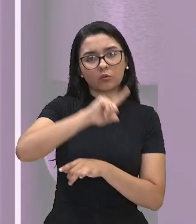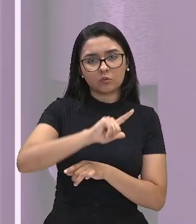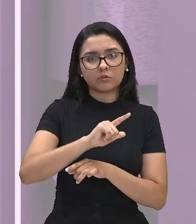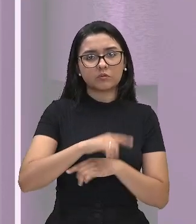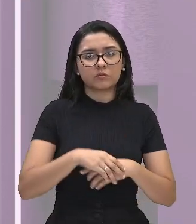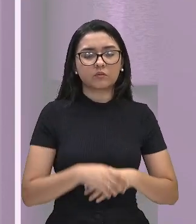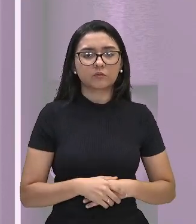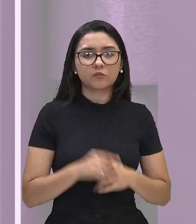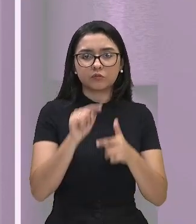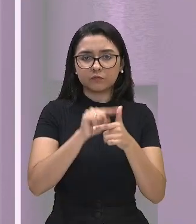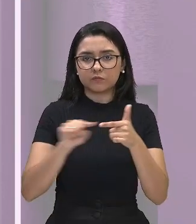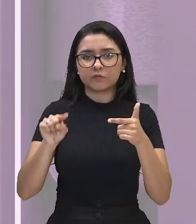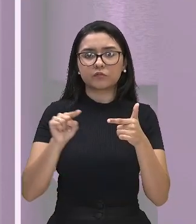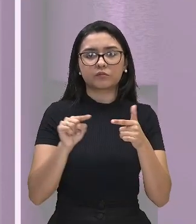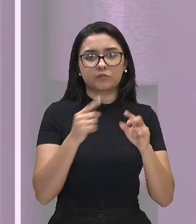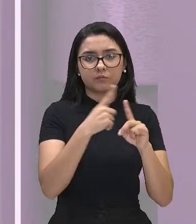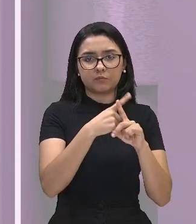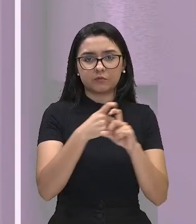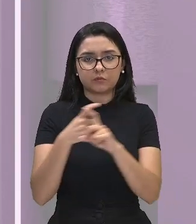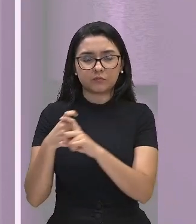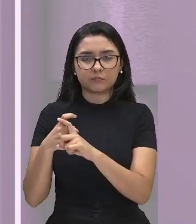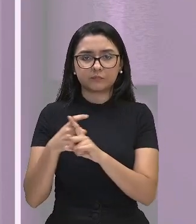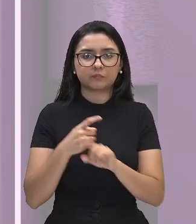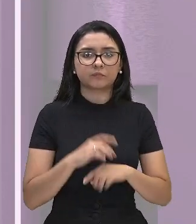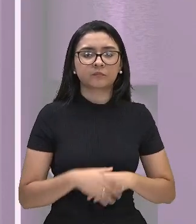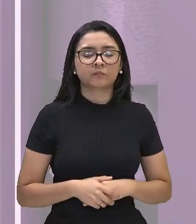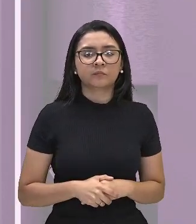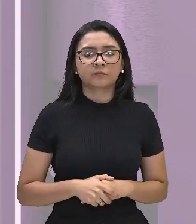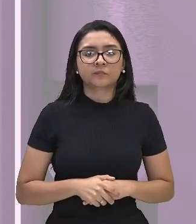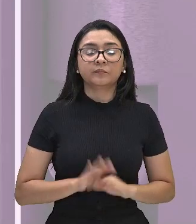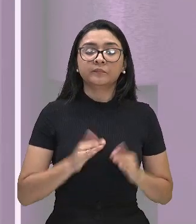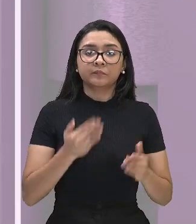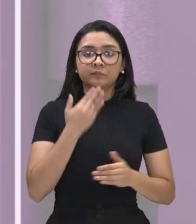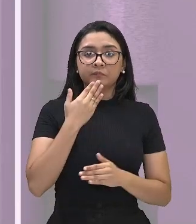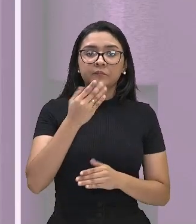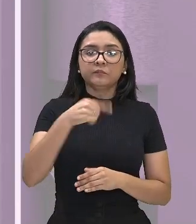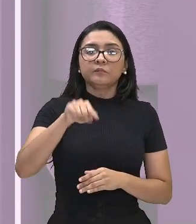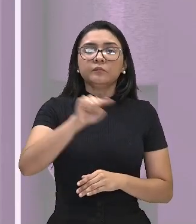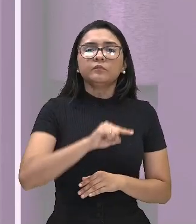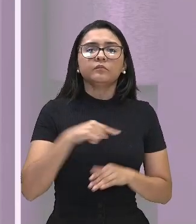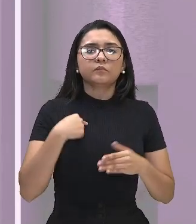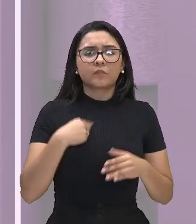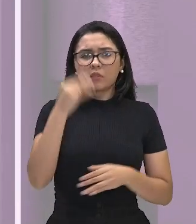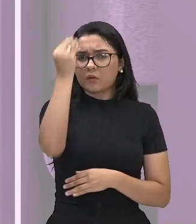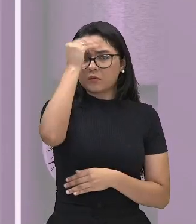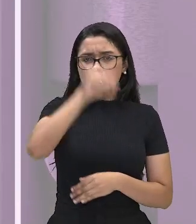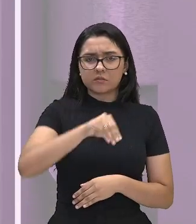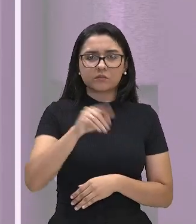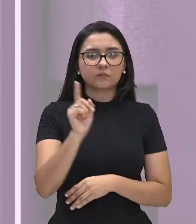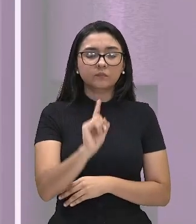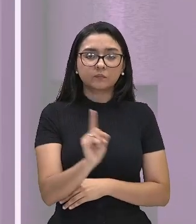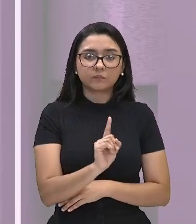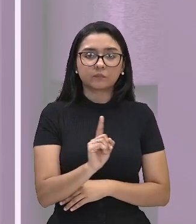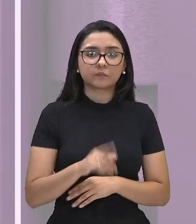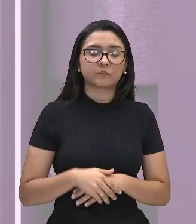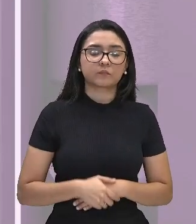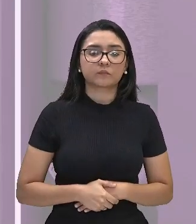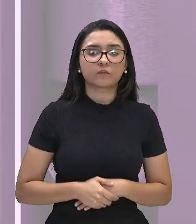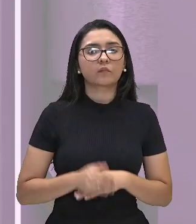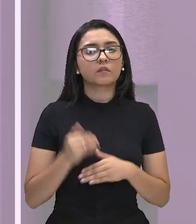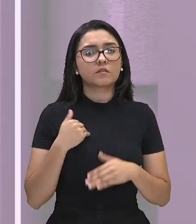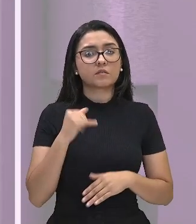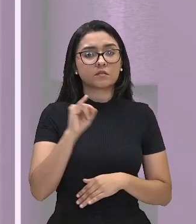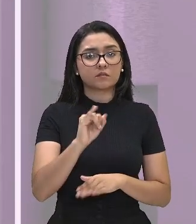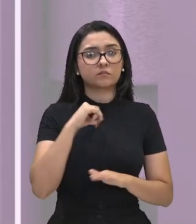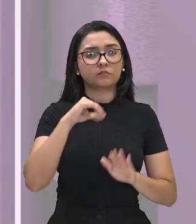nossa divisão de polinômio. Tudo bem? Então, peço a vocês, não desistam de primeira, tá bom? Seguindo passo a